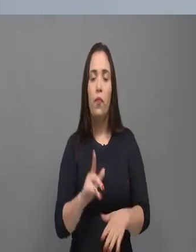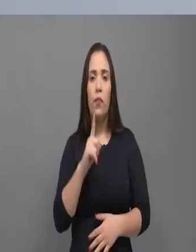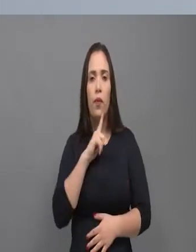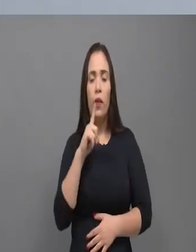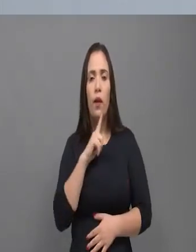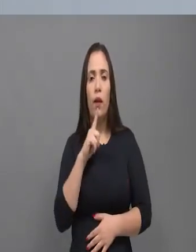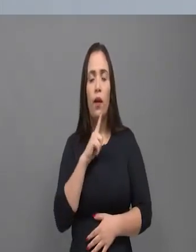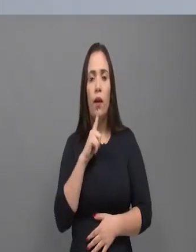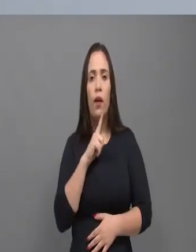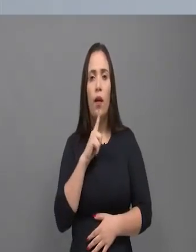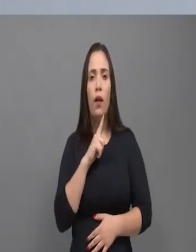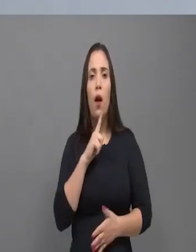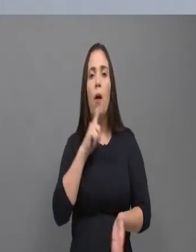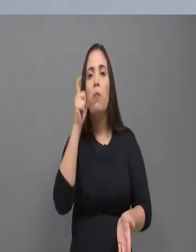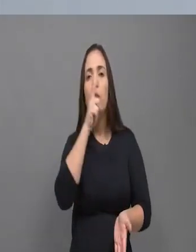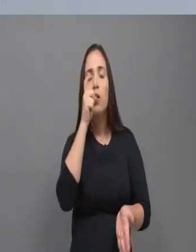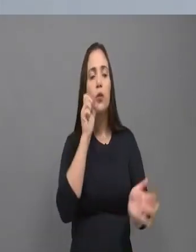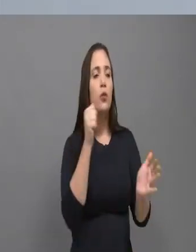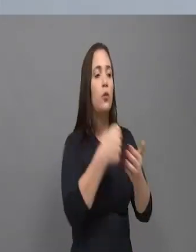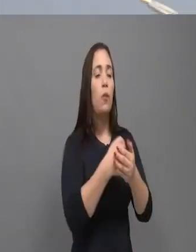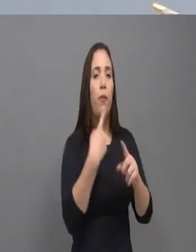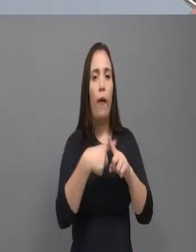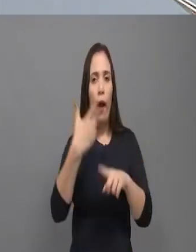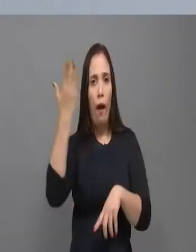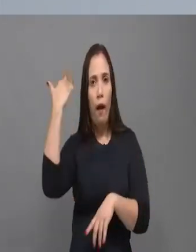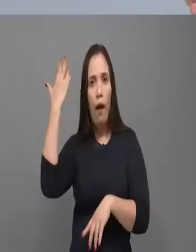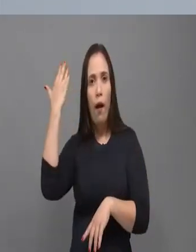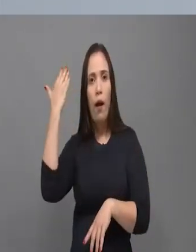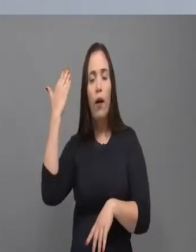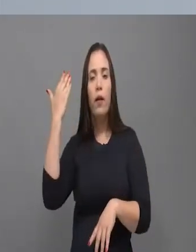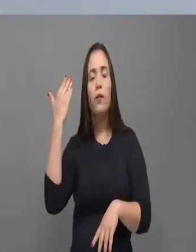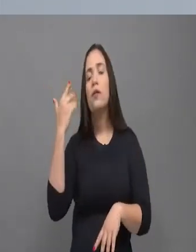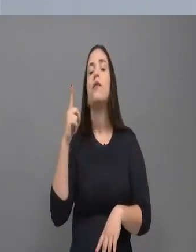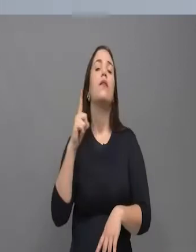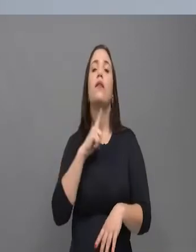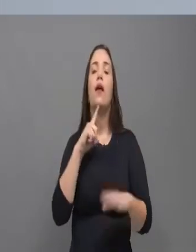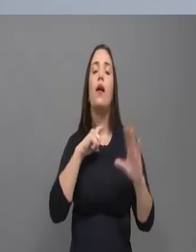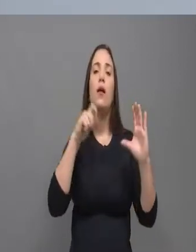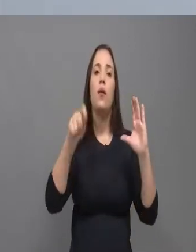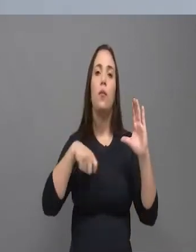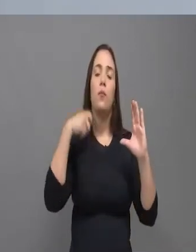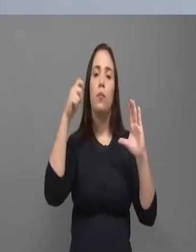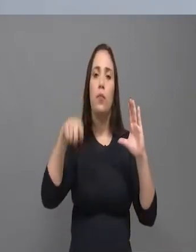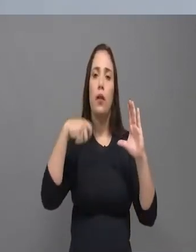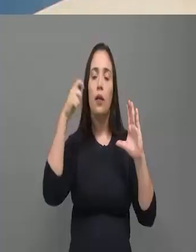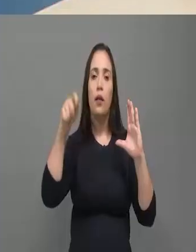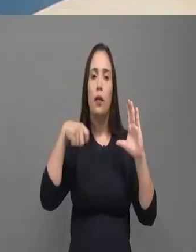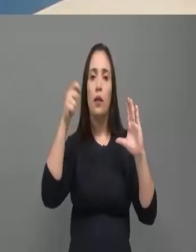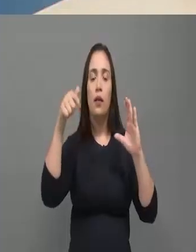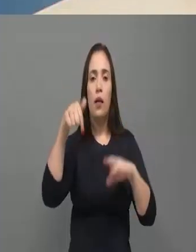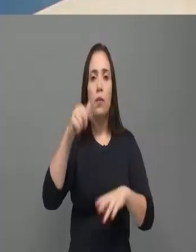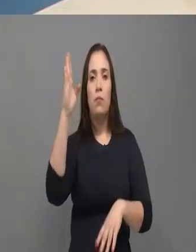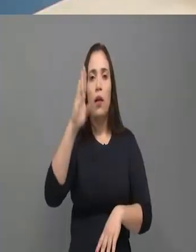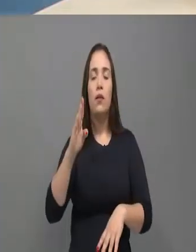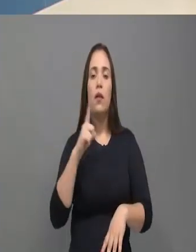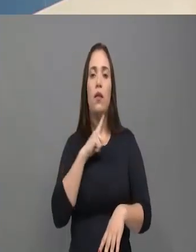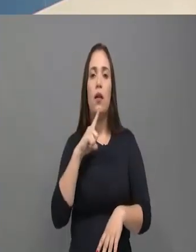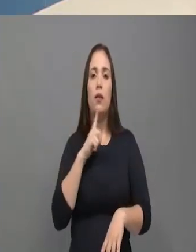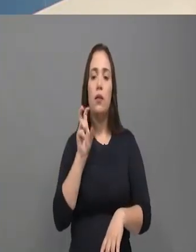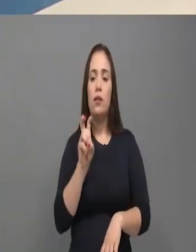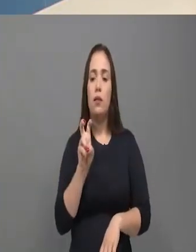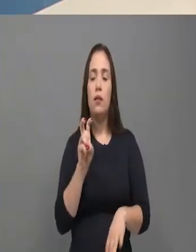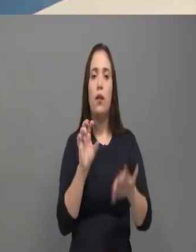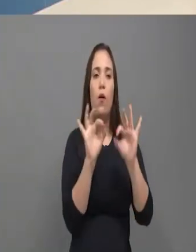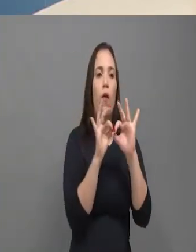quisessem transformar o Cássio de Liga aqui num gamorãozinho, de chifre, eles transformam. E do mesmo jeito, eles